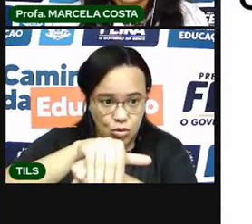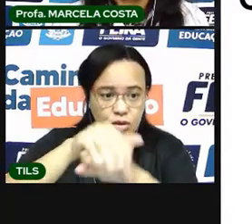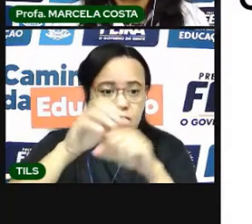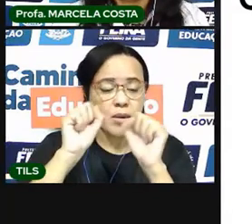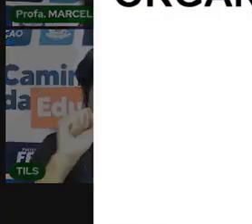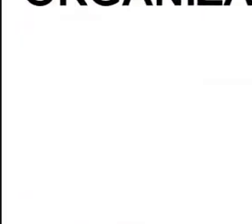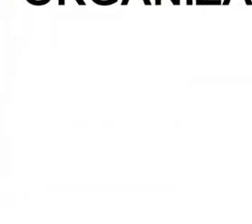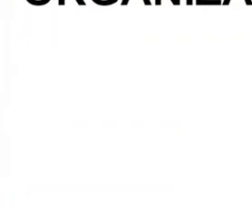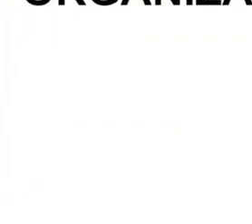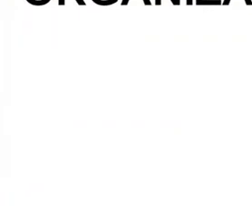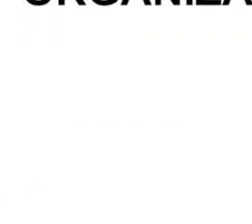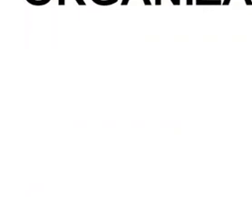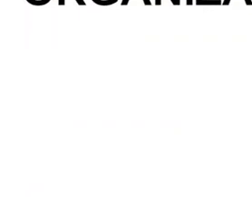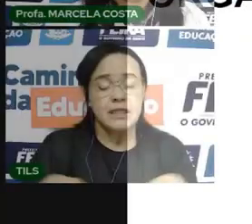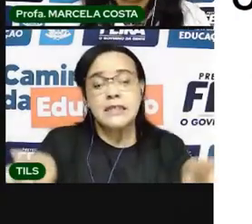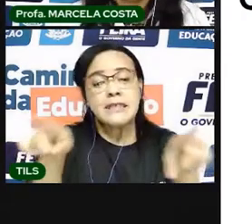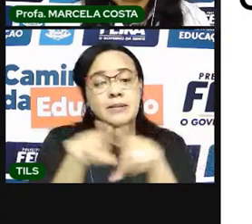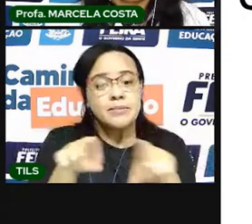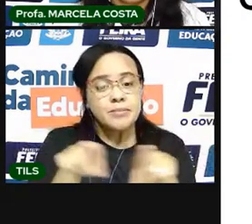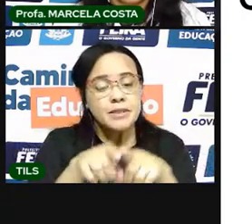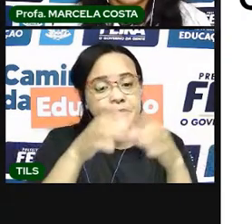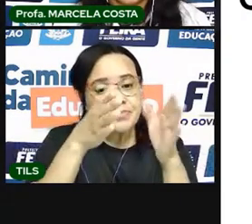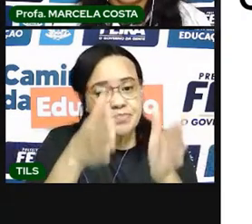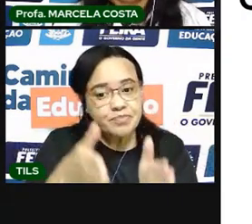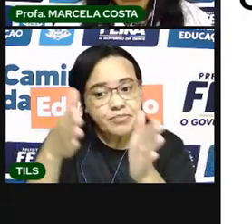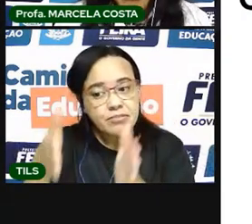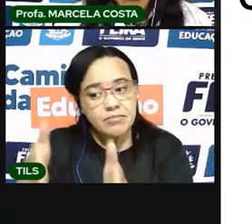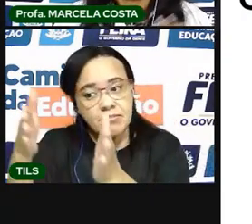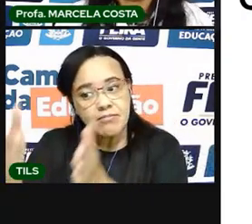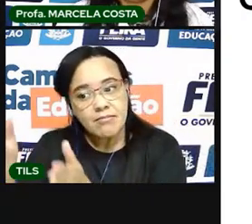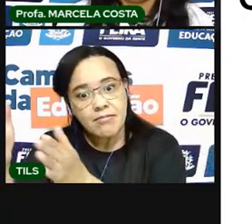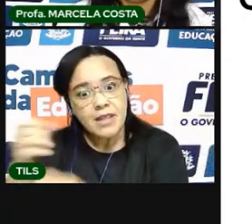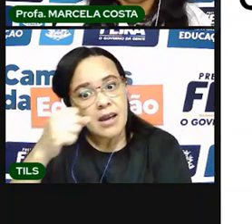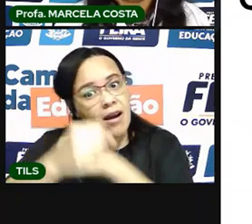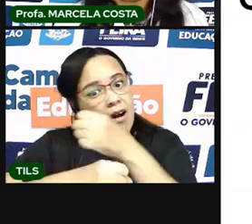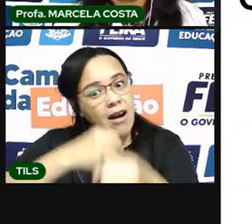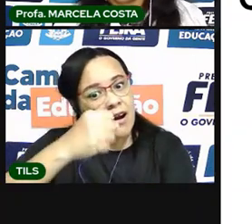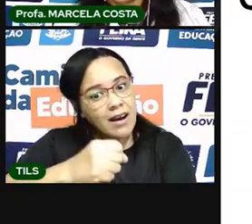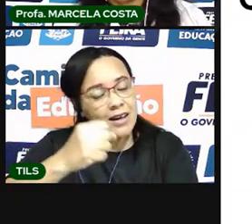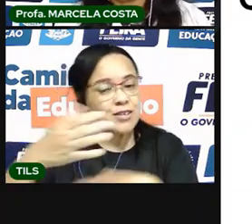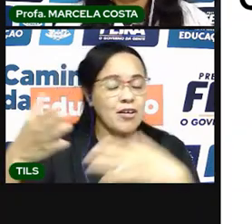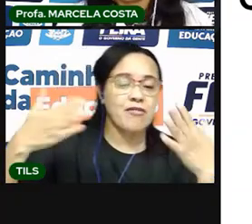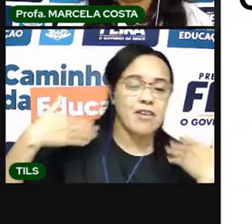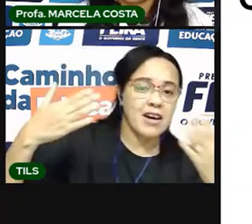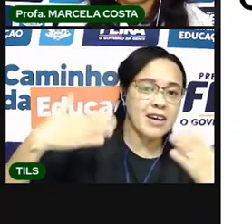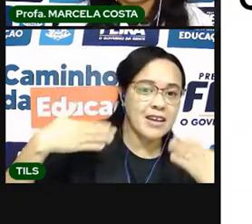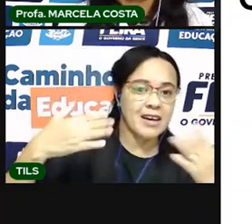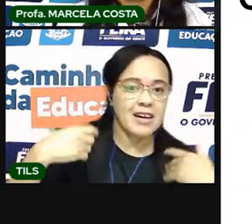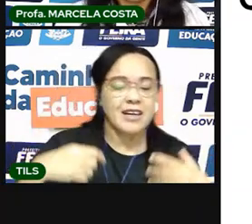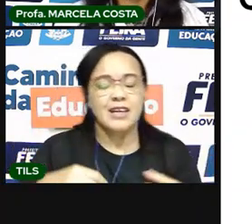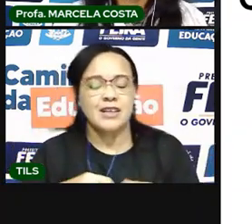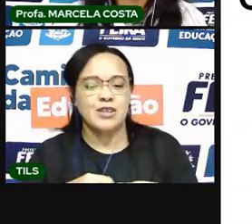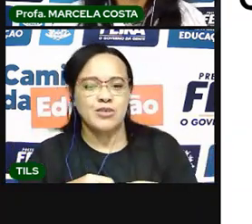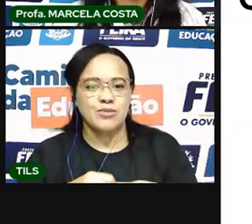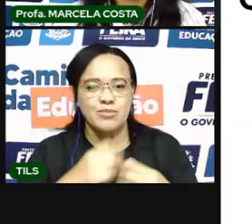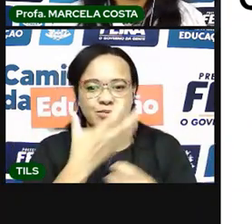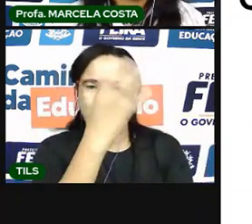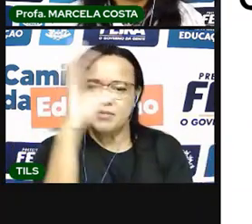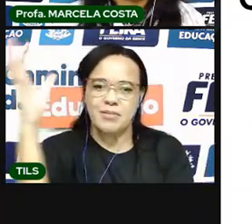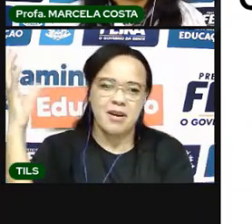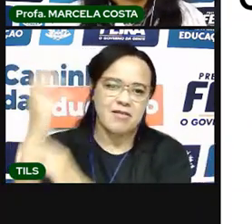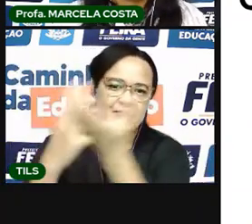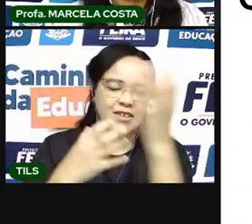A gente pode organizar as estações do ano, verão, inverno, primavera. A gente pode